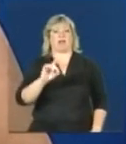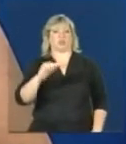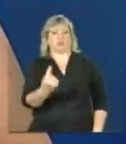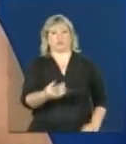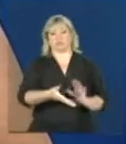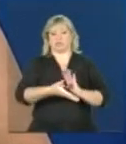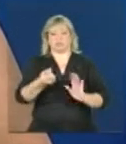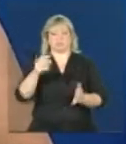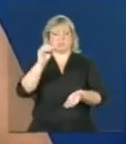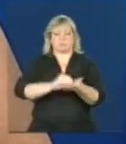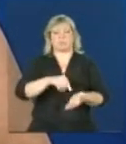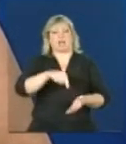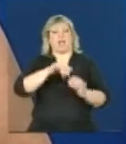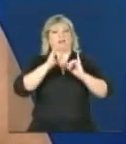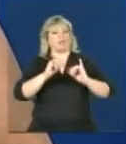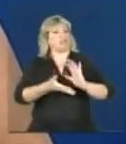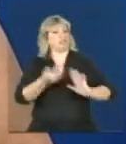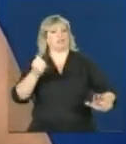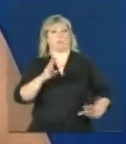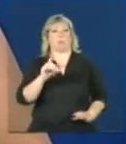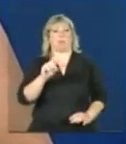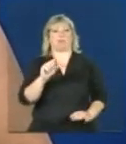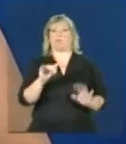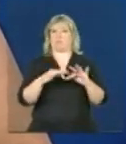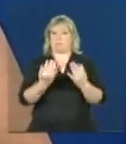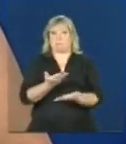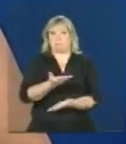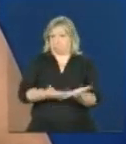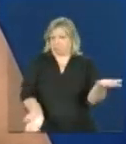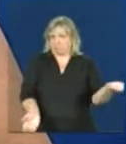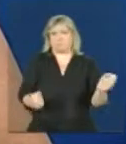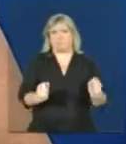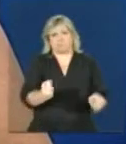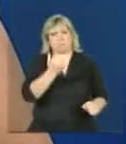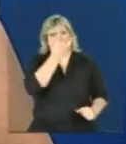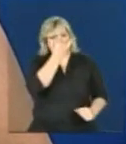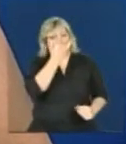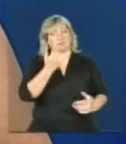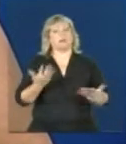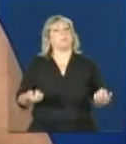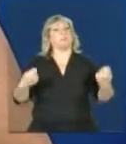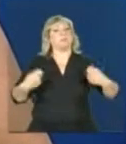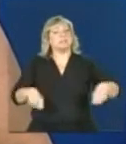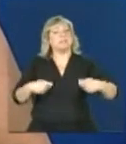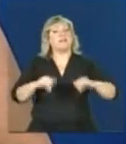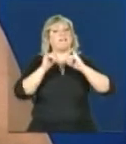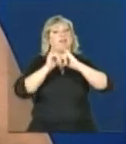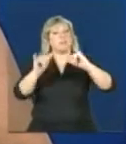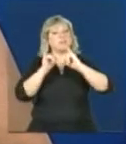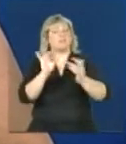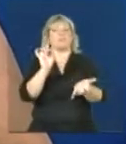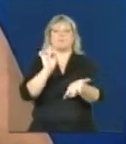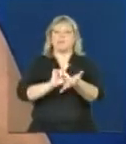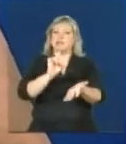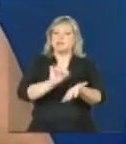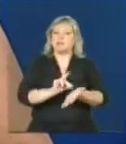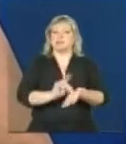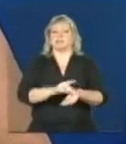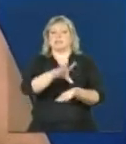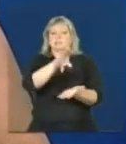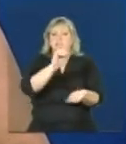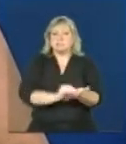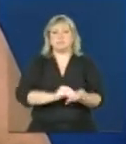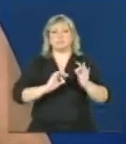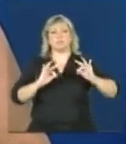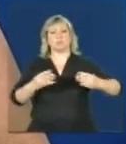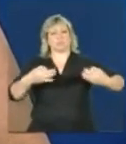e guardar esse parecer junto ao formulário do Cadastro da Família, para que ele tenha aquela situação registrada e tenha